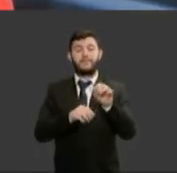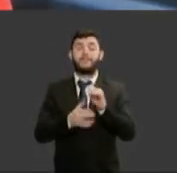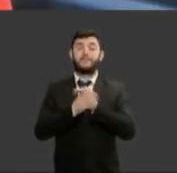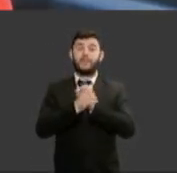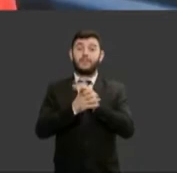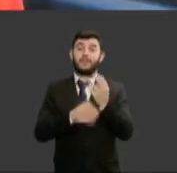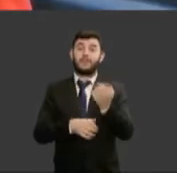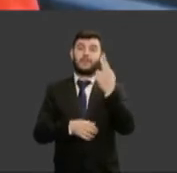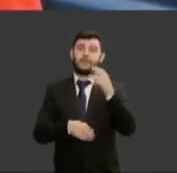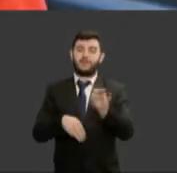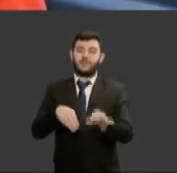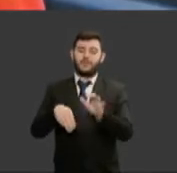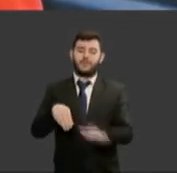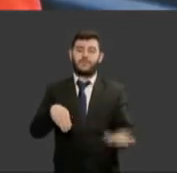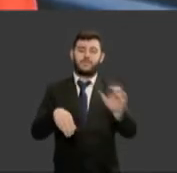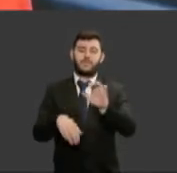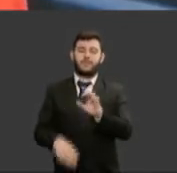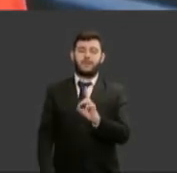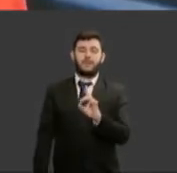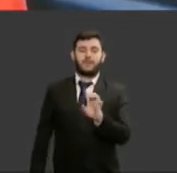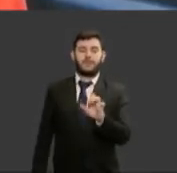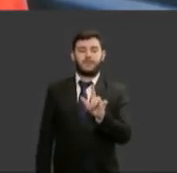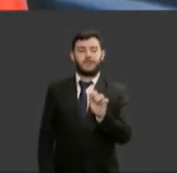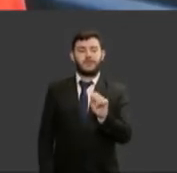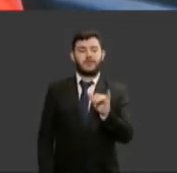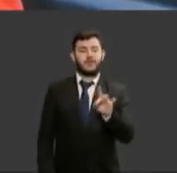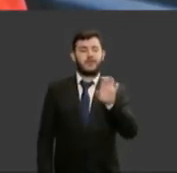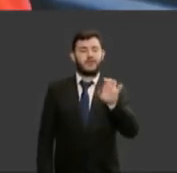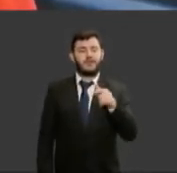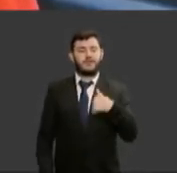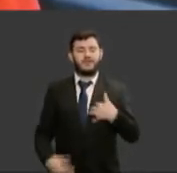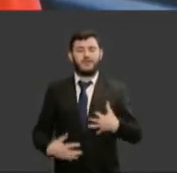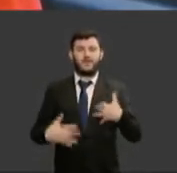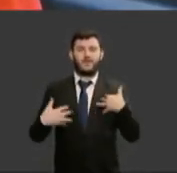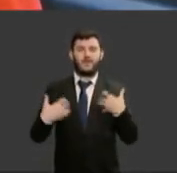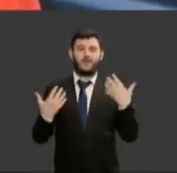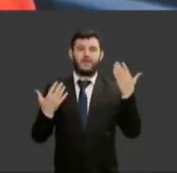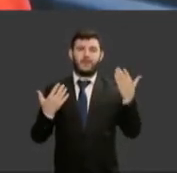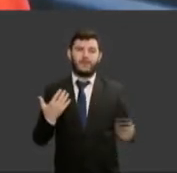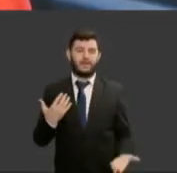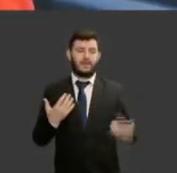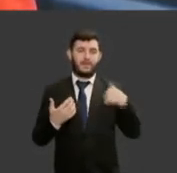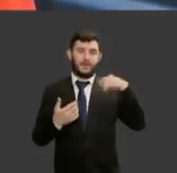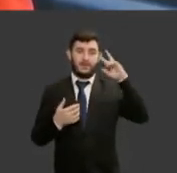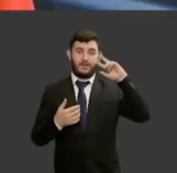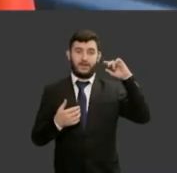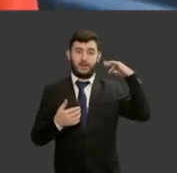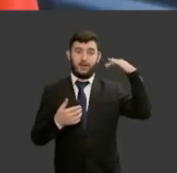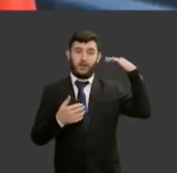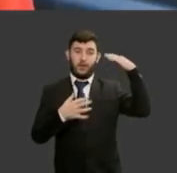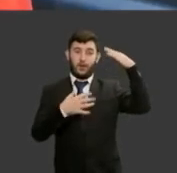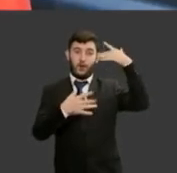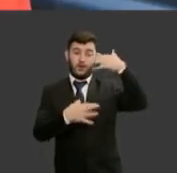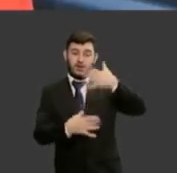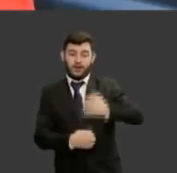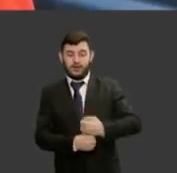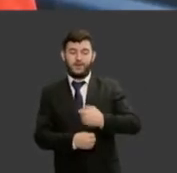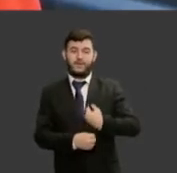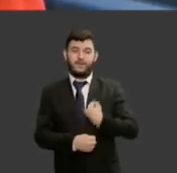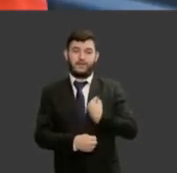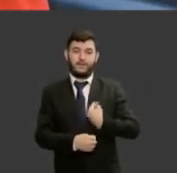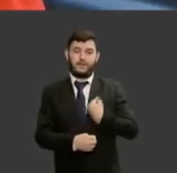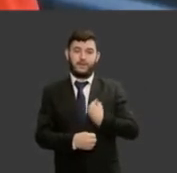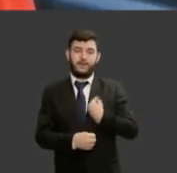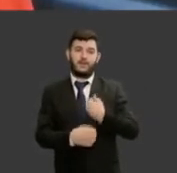a ministra Delaide porque tenho muito orgulho de sua história e de sua trajetória queria cumprimentar ainda a